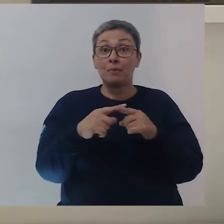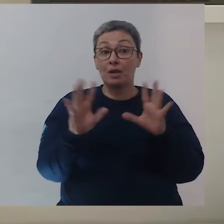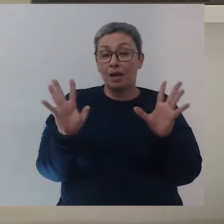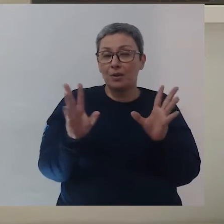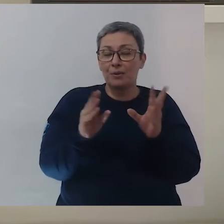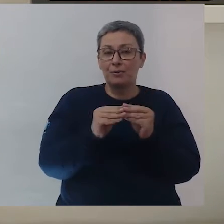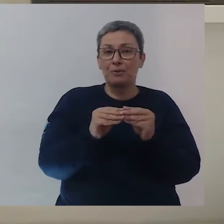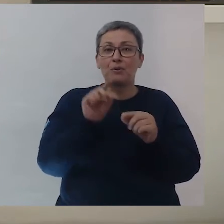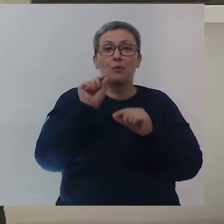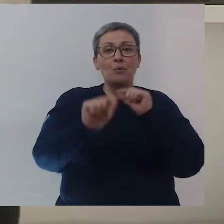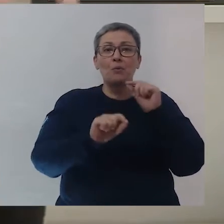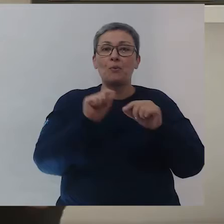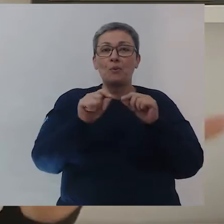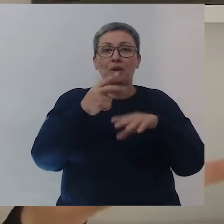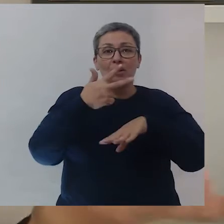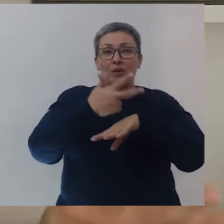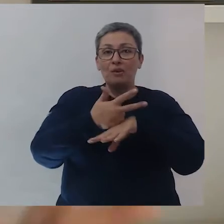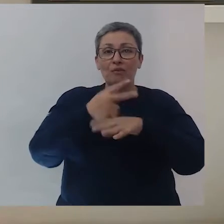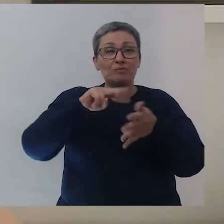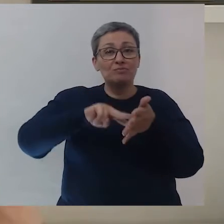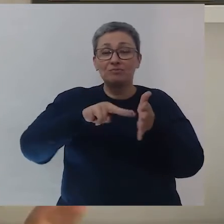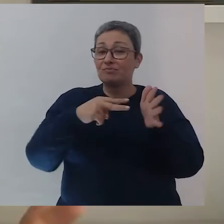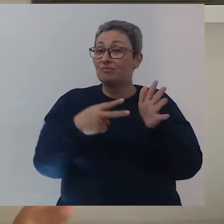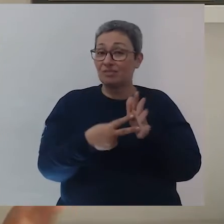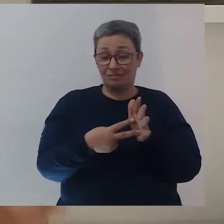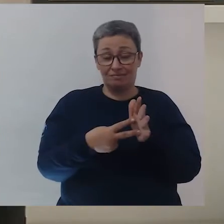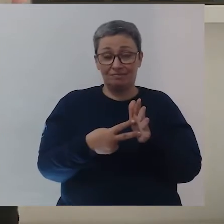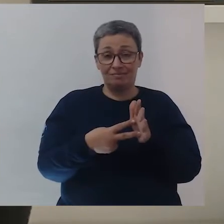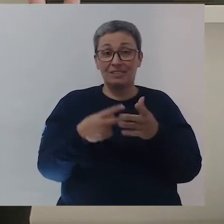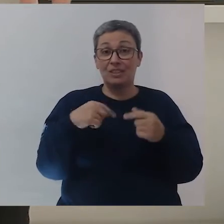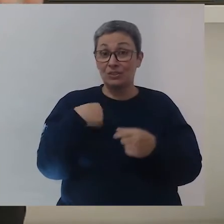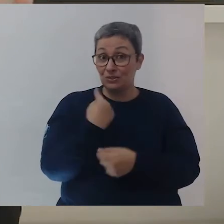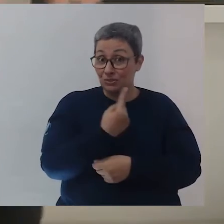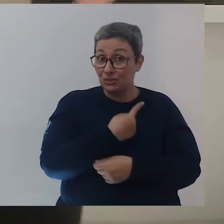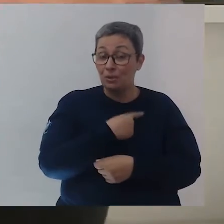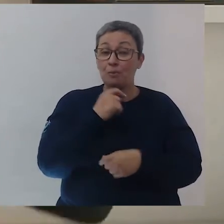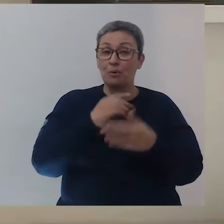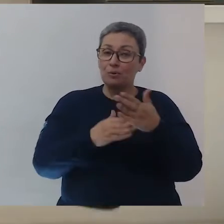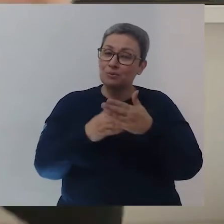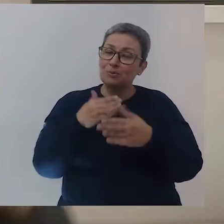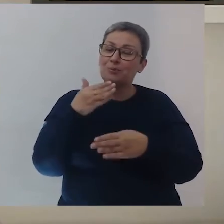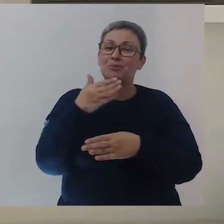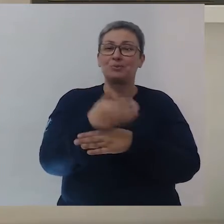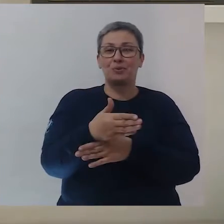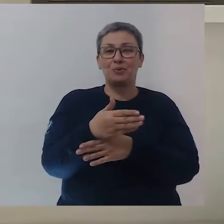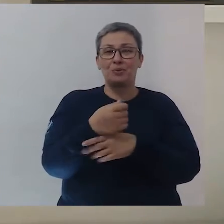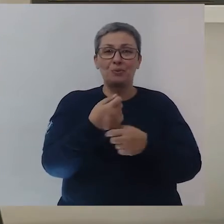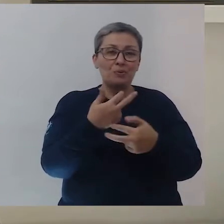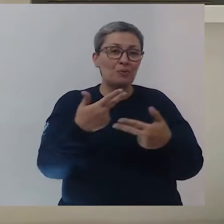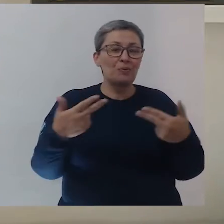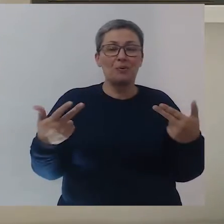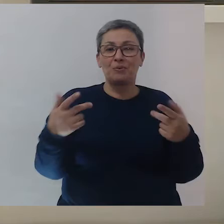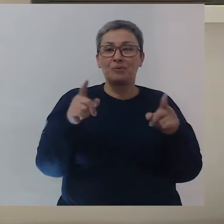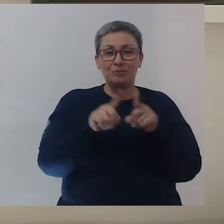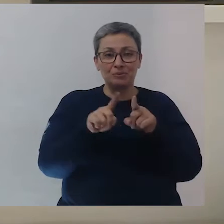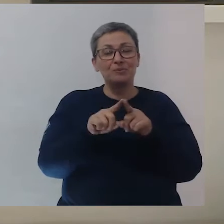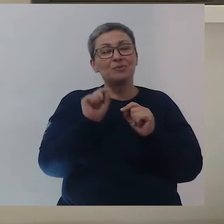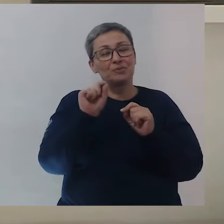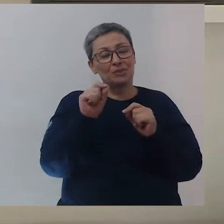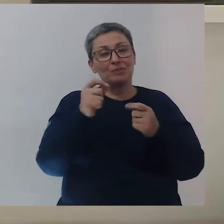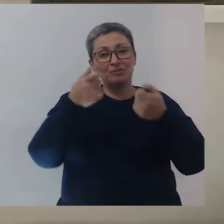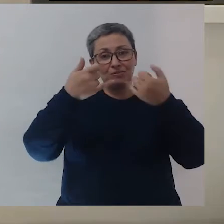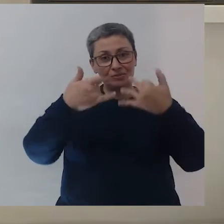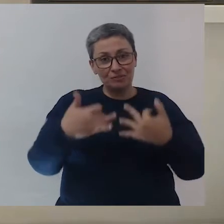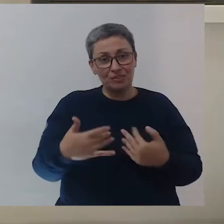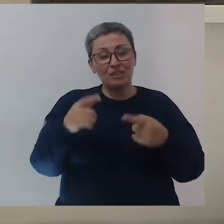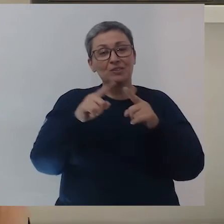Porque, resumidamente, o que o vídeo quer dizer? O que ele diz? Nós superamos, né? Alguma coisa desse tipo aí na